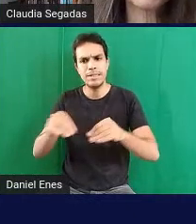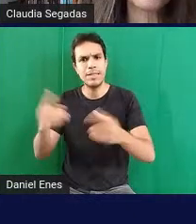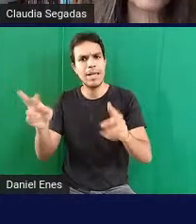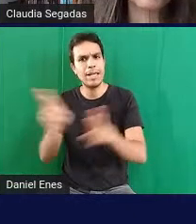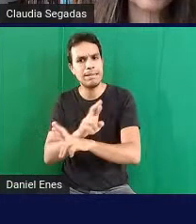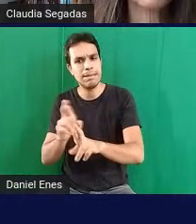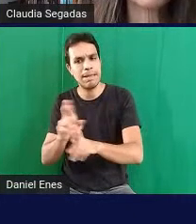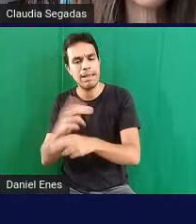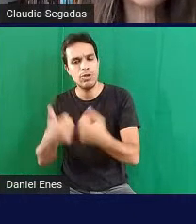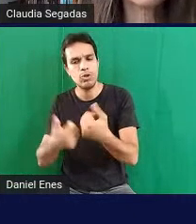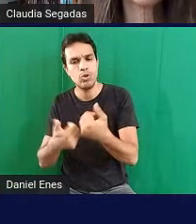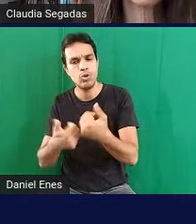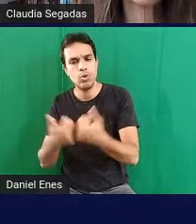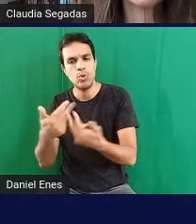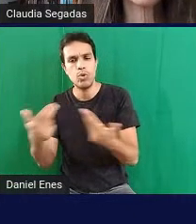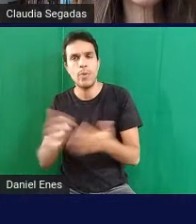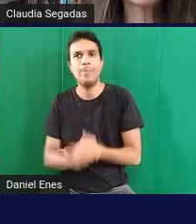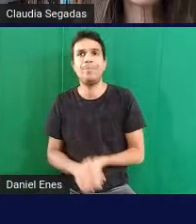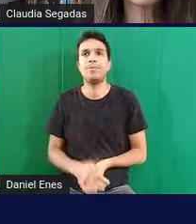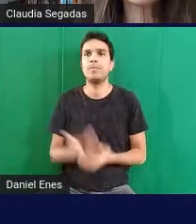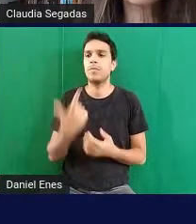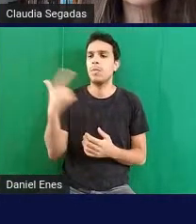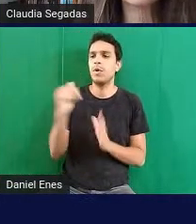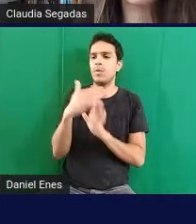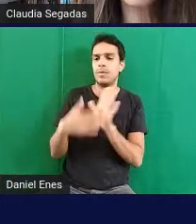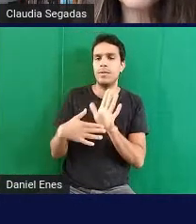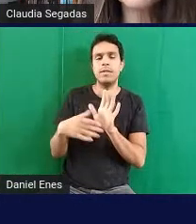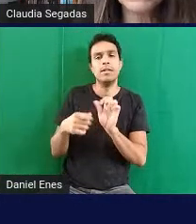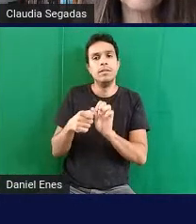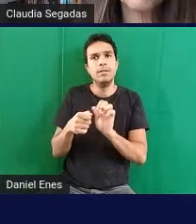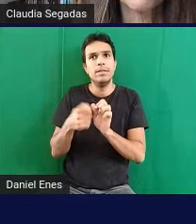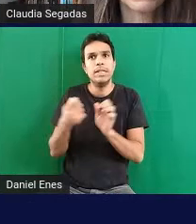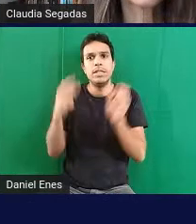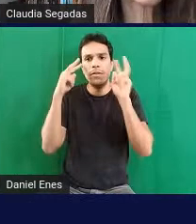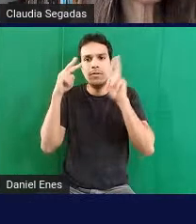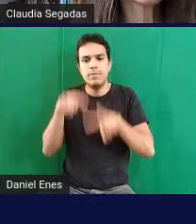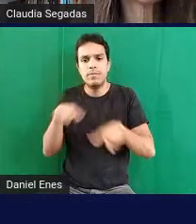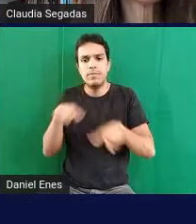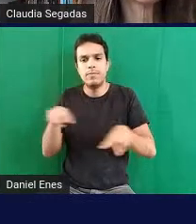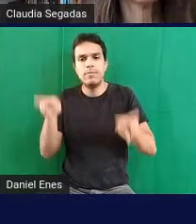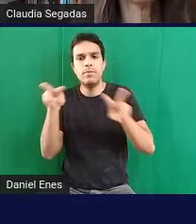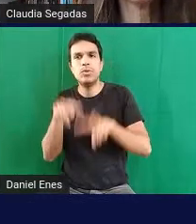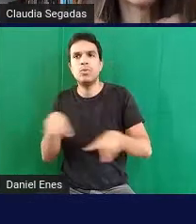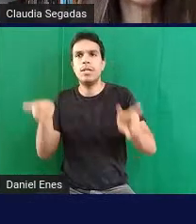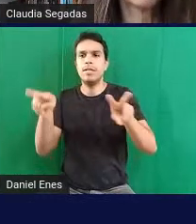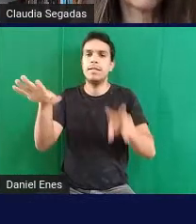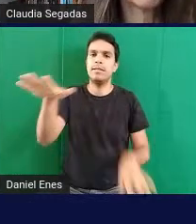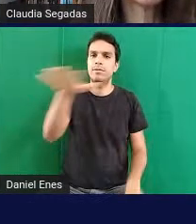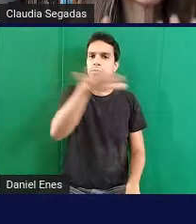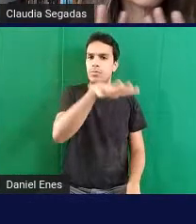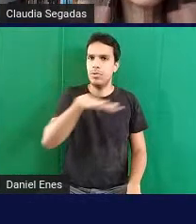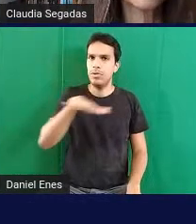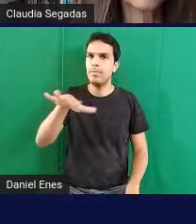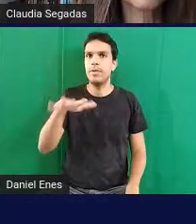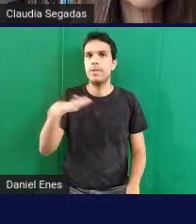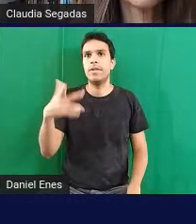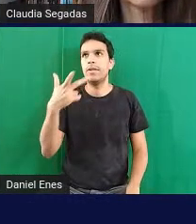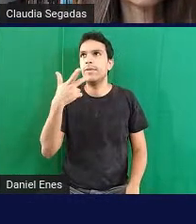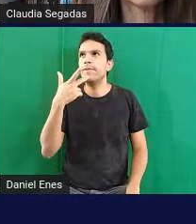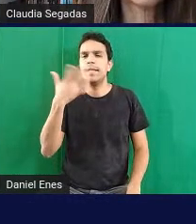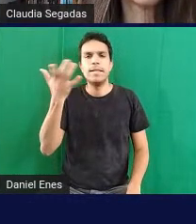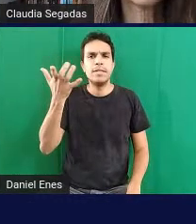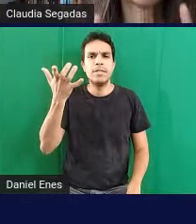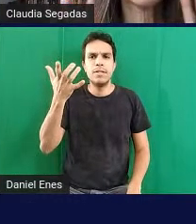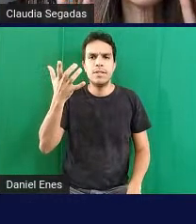outra atividade que eu trouxe para vocês é uma atividade visualização espacial a gente não está falando aqui em decorar fórmulas nada